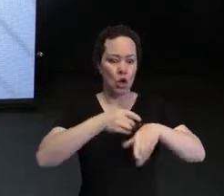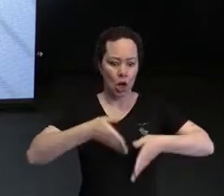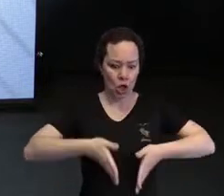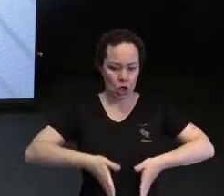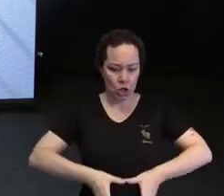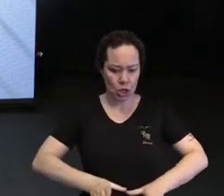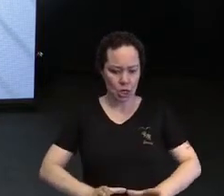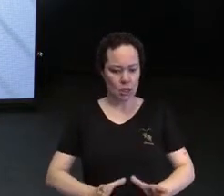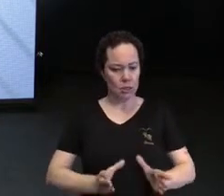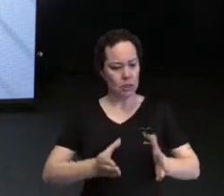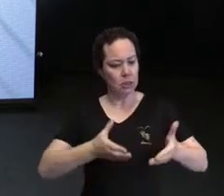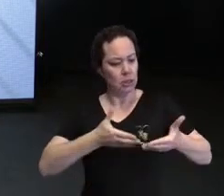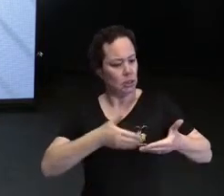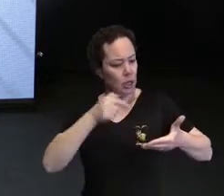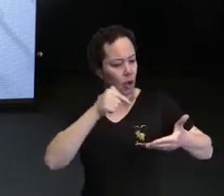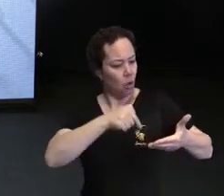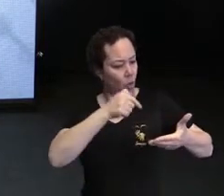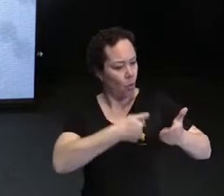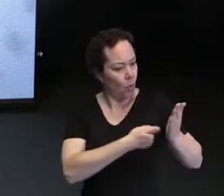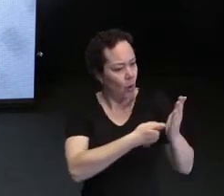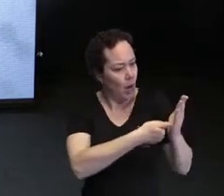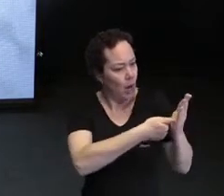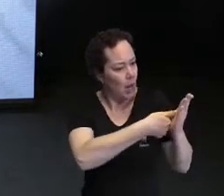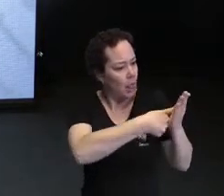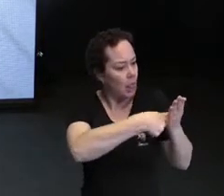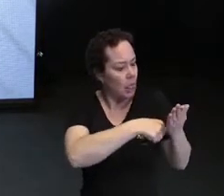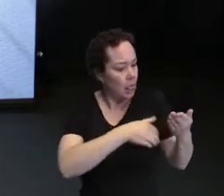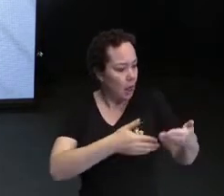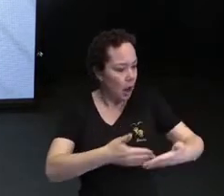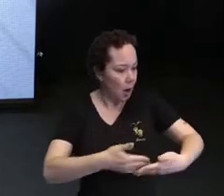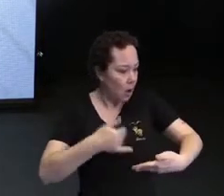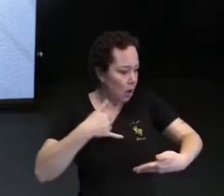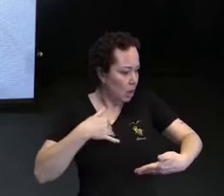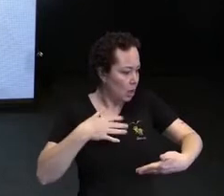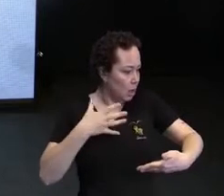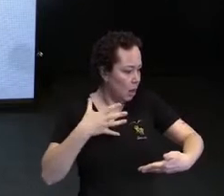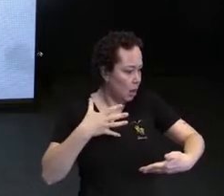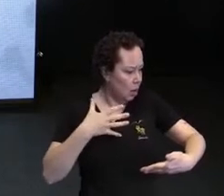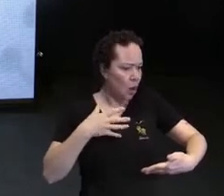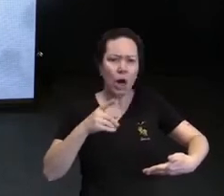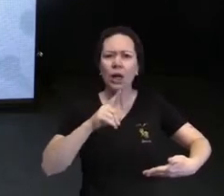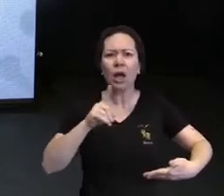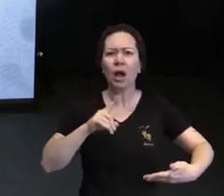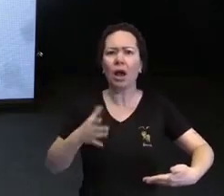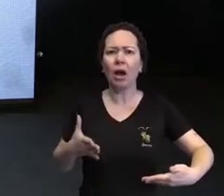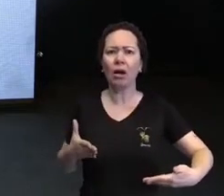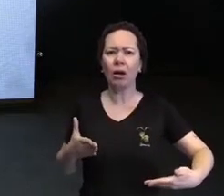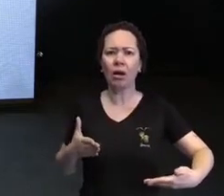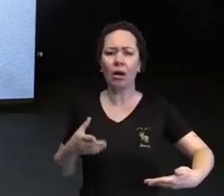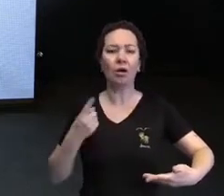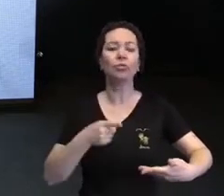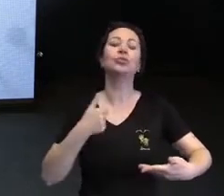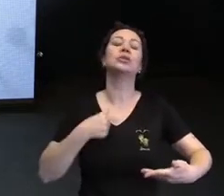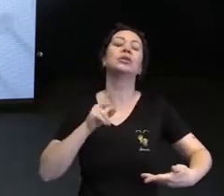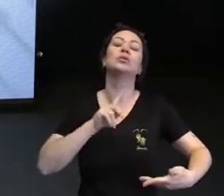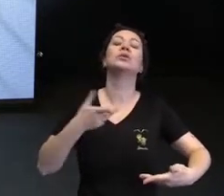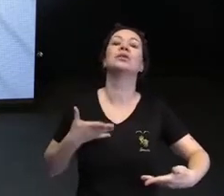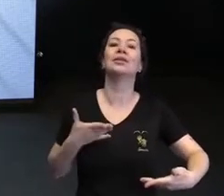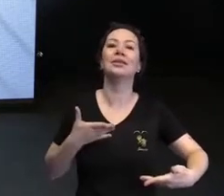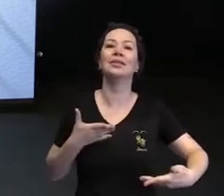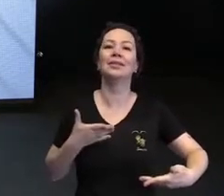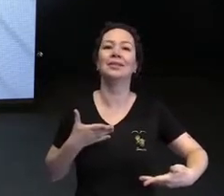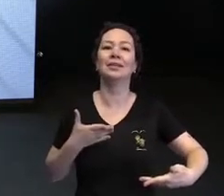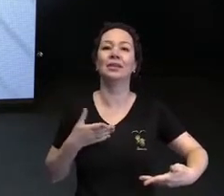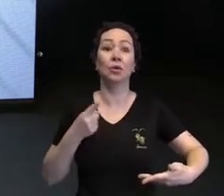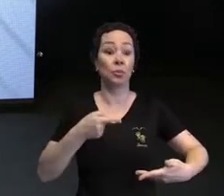Rafael tem síndrome de Down. E naquele momento eu disse não. E por que eu disse não? Eu disse